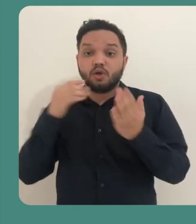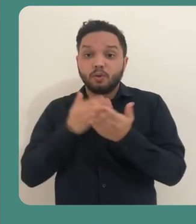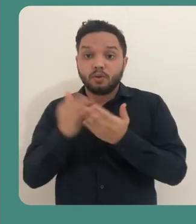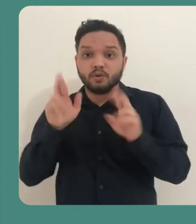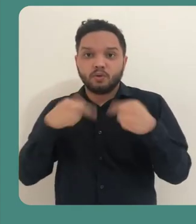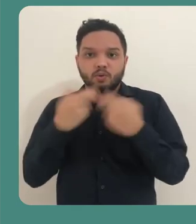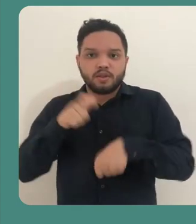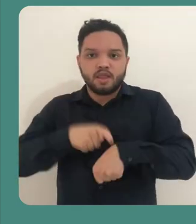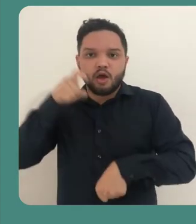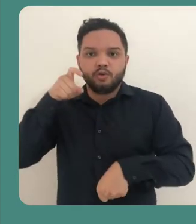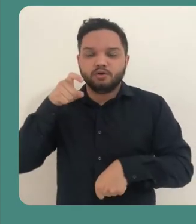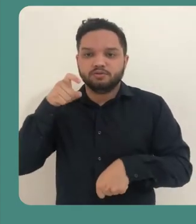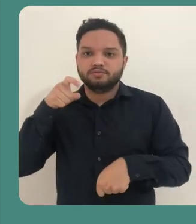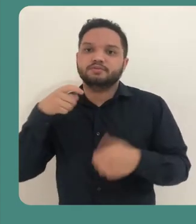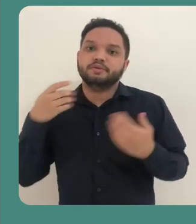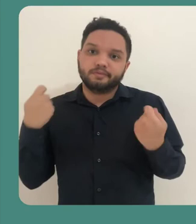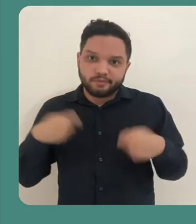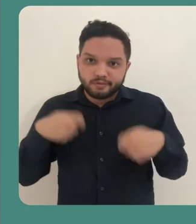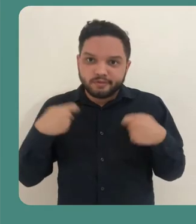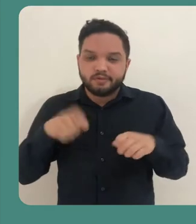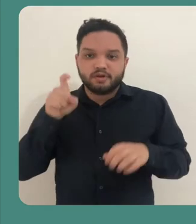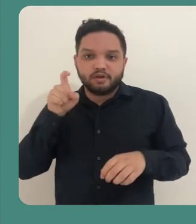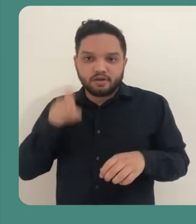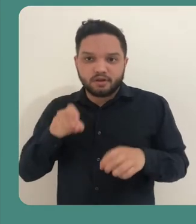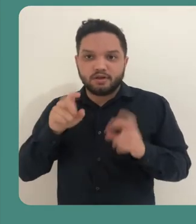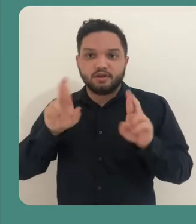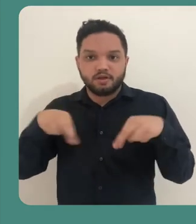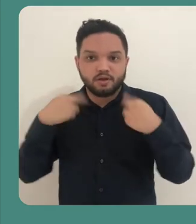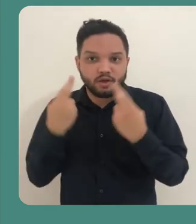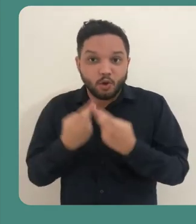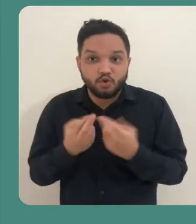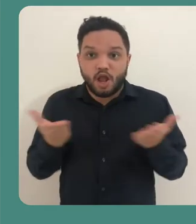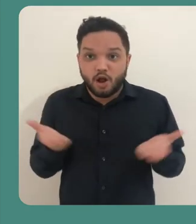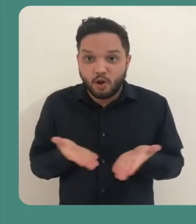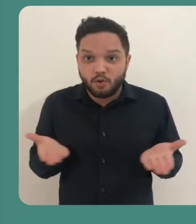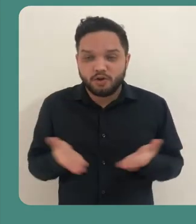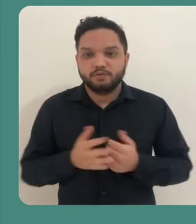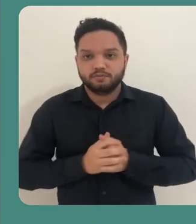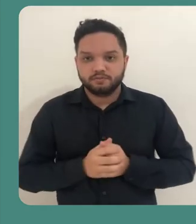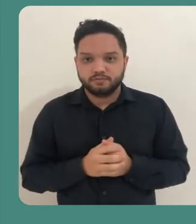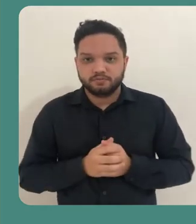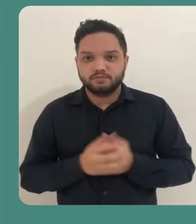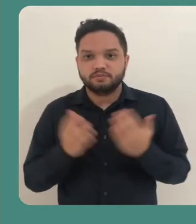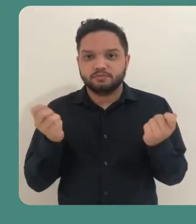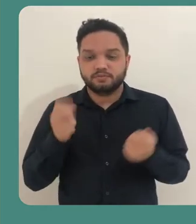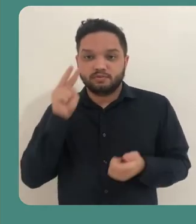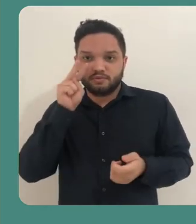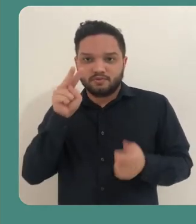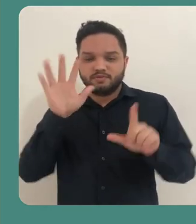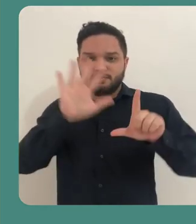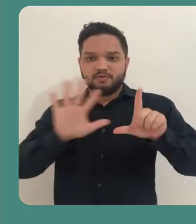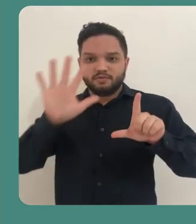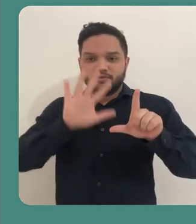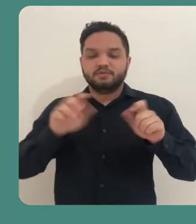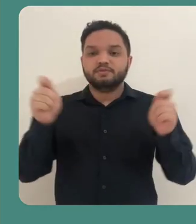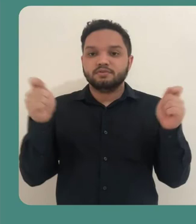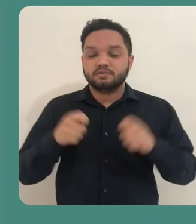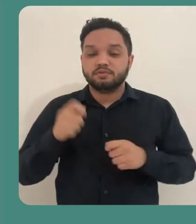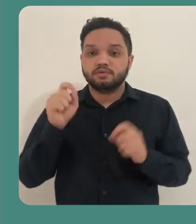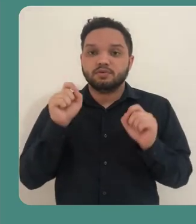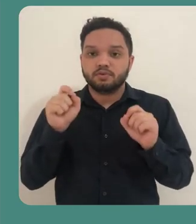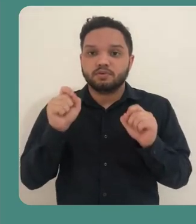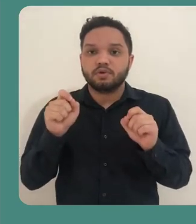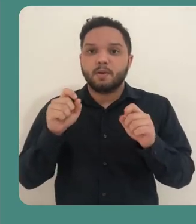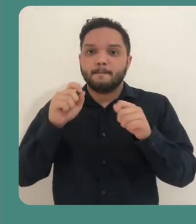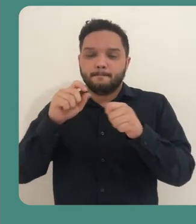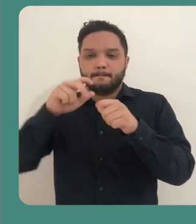maneira é iniciar uma reunião imediatamente. E aí você precisa clicar em reunir agora. Você vai visualizar essa tela,